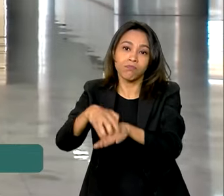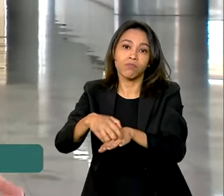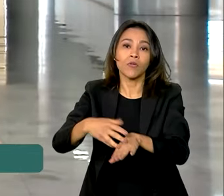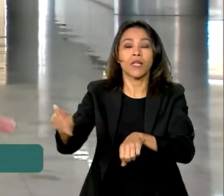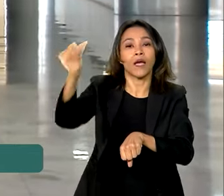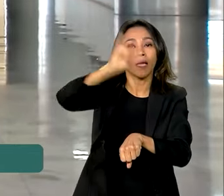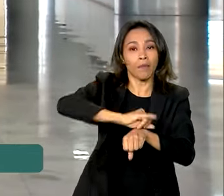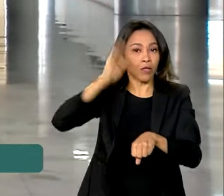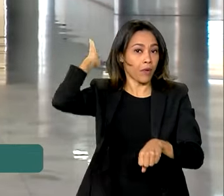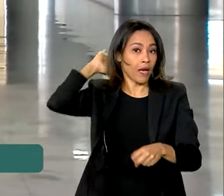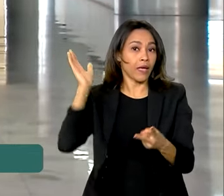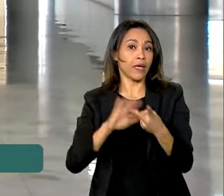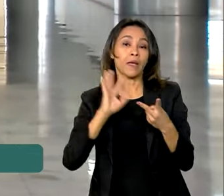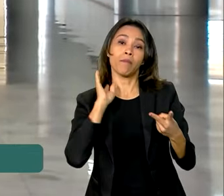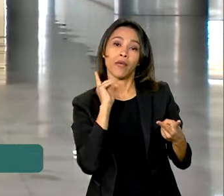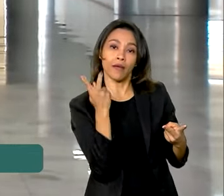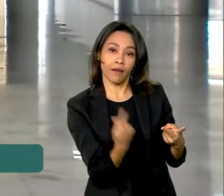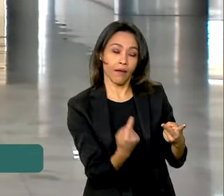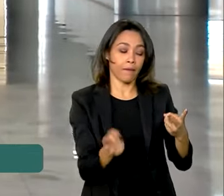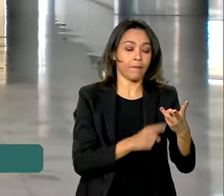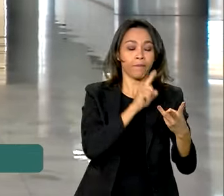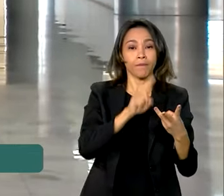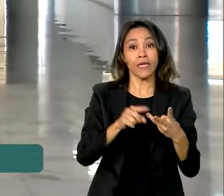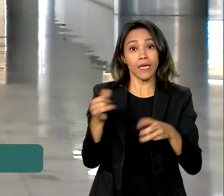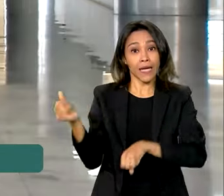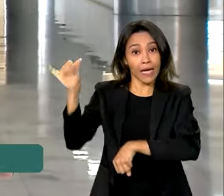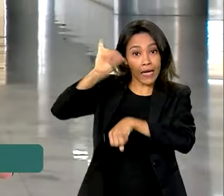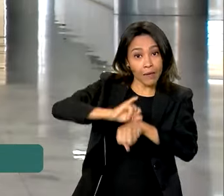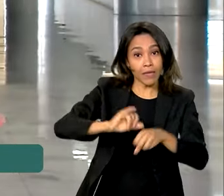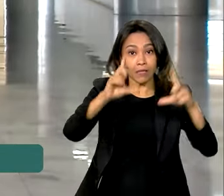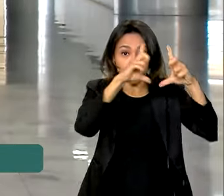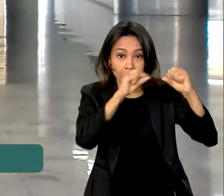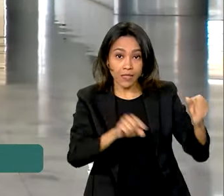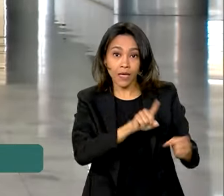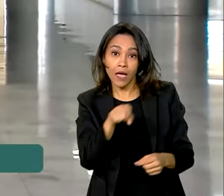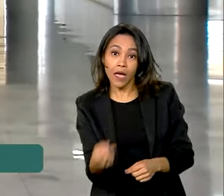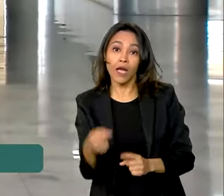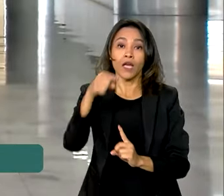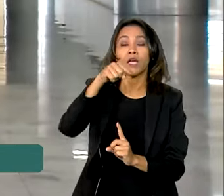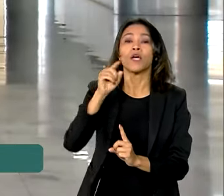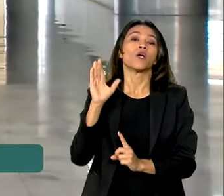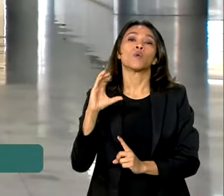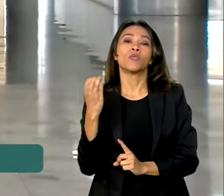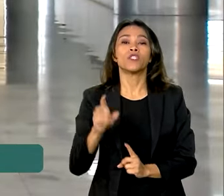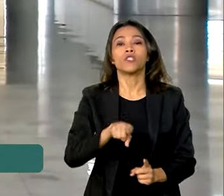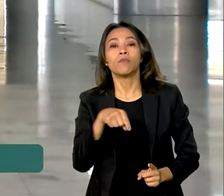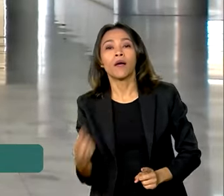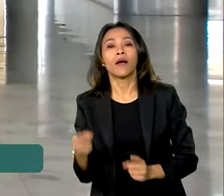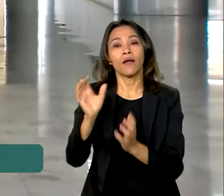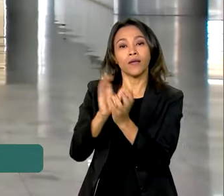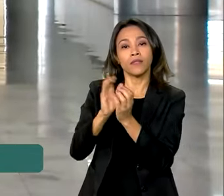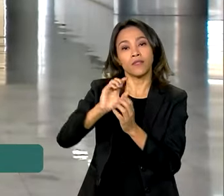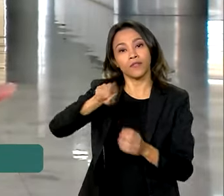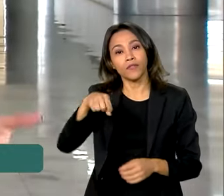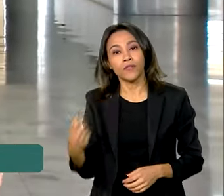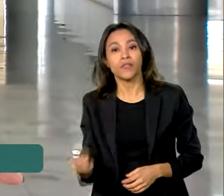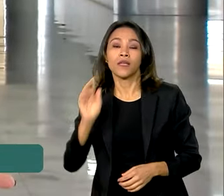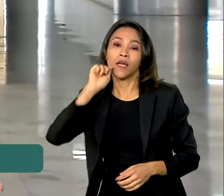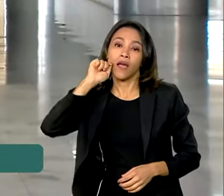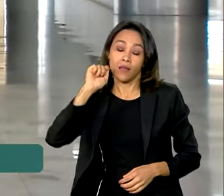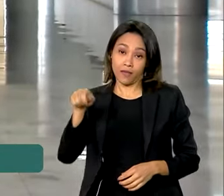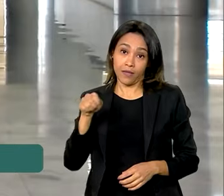Pará, Belo Horizonte, em Minas Gerais e nas capitais Brasília, Curitiba, Recife e Aracaju. A